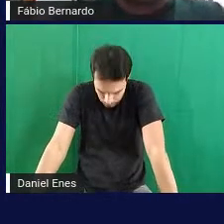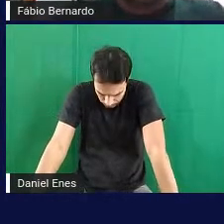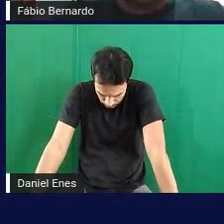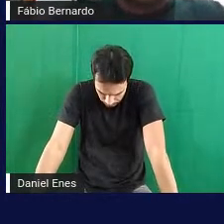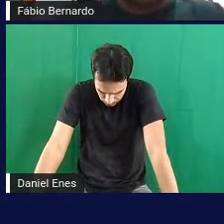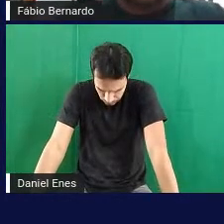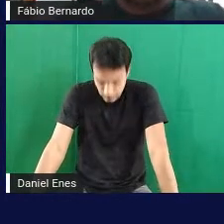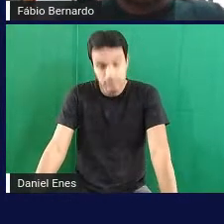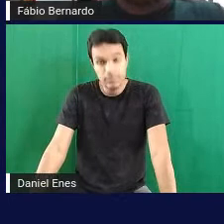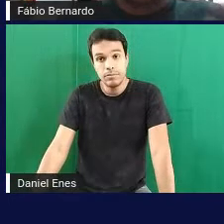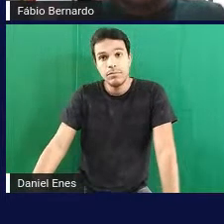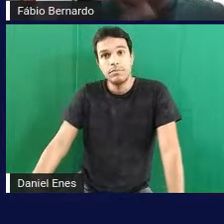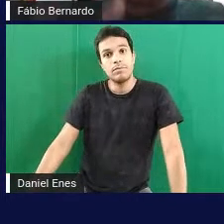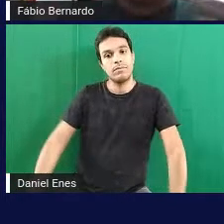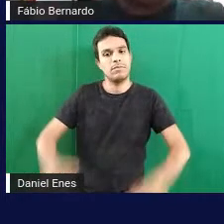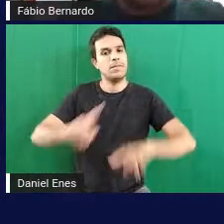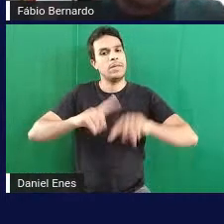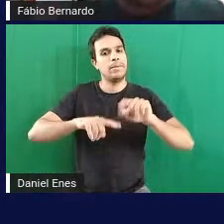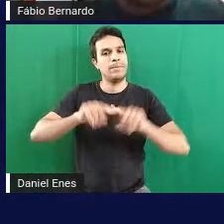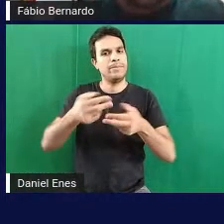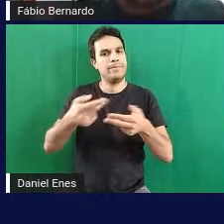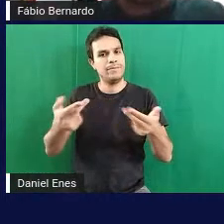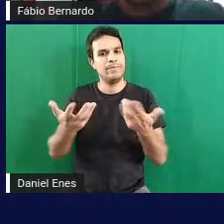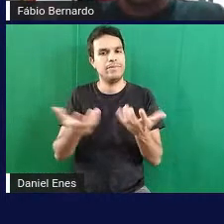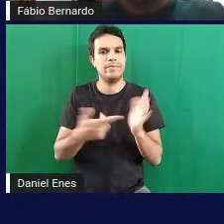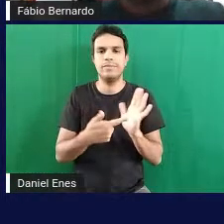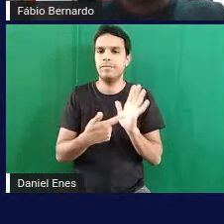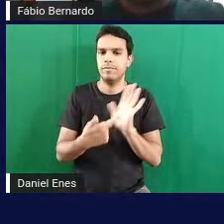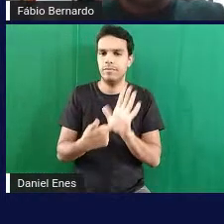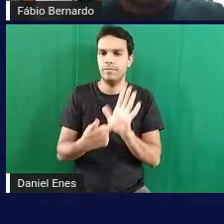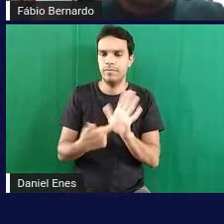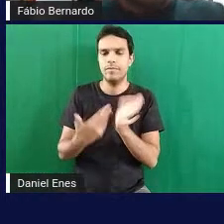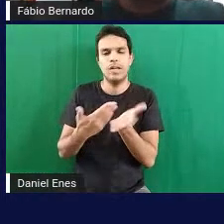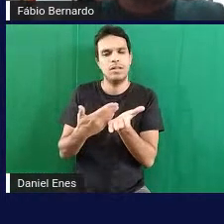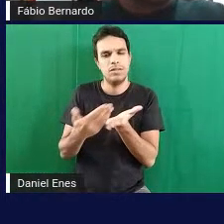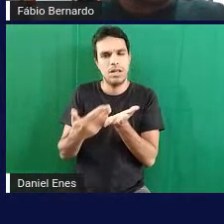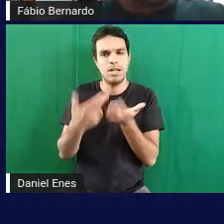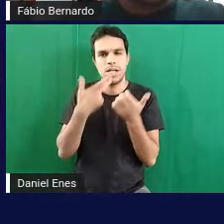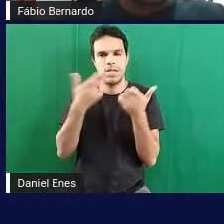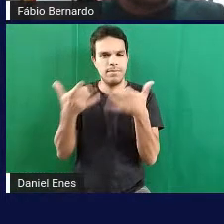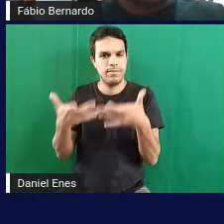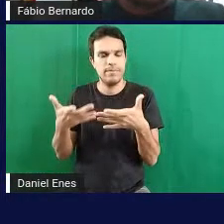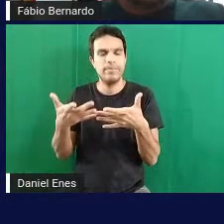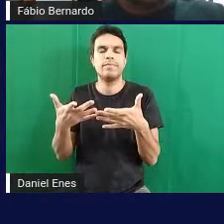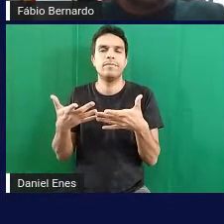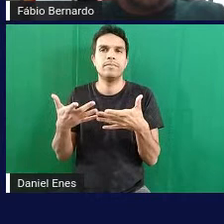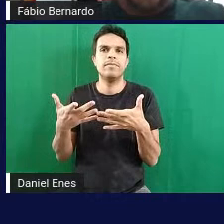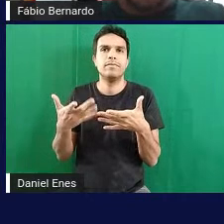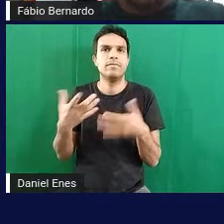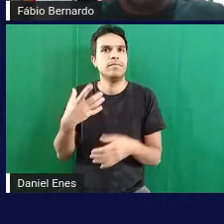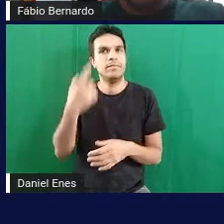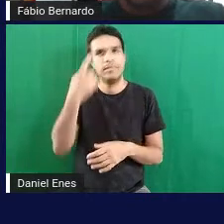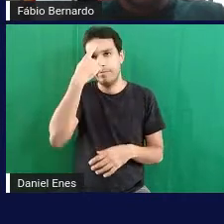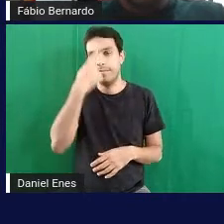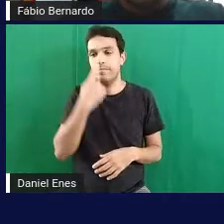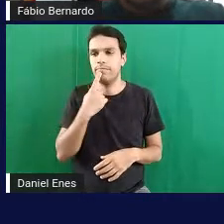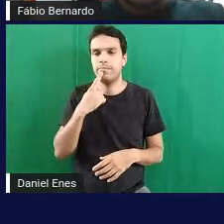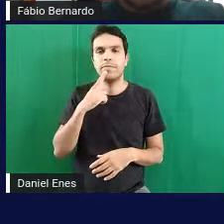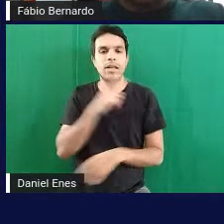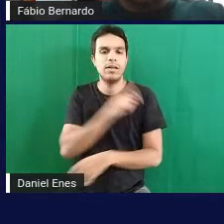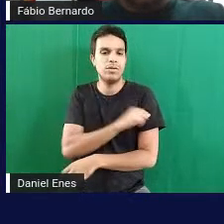recursos que eu queria trazer pra vocês aqui de uma forma introdutória tá vendo uma imagem dos alunos do IBC usando soroban